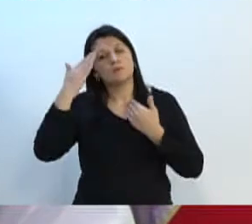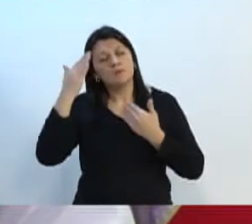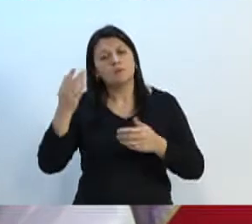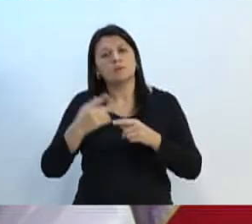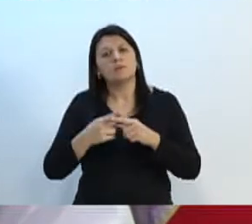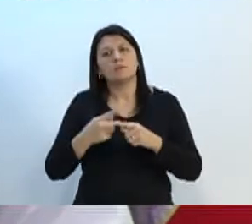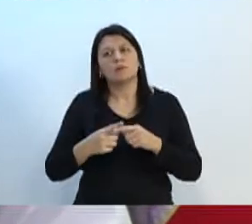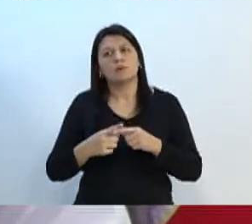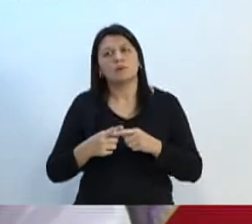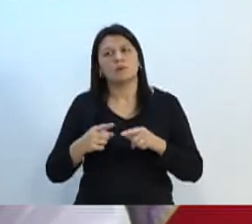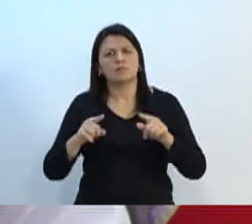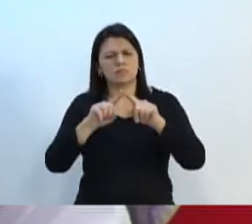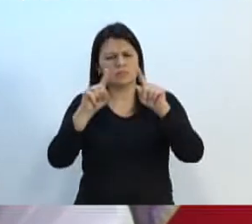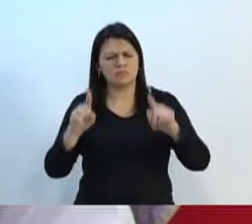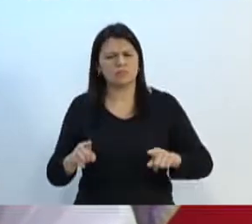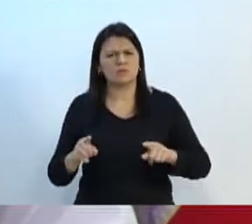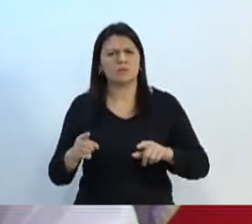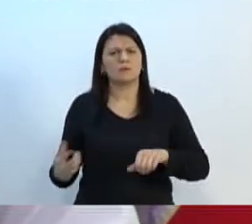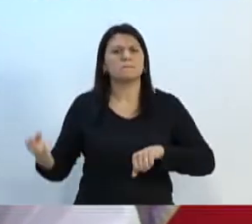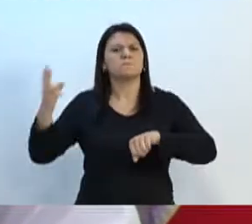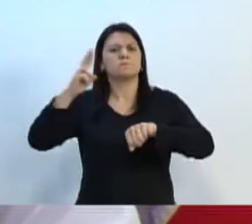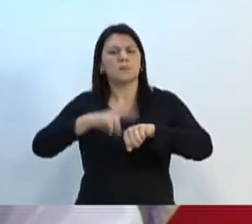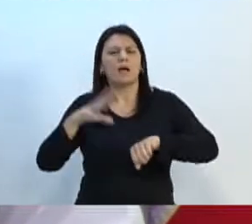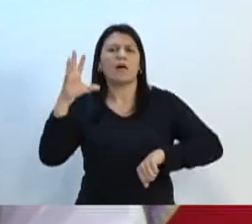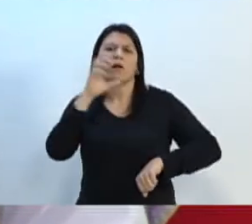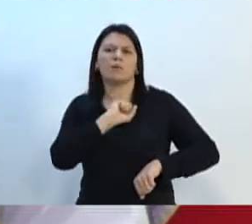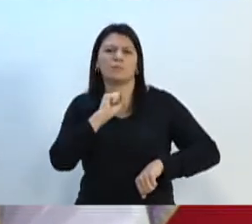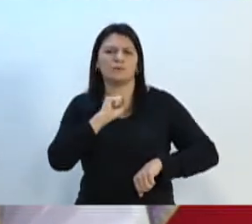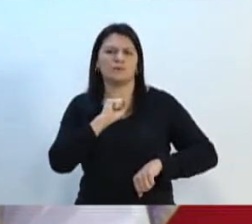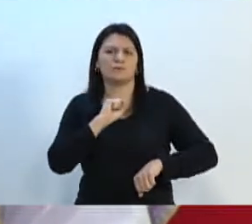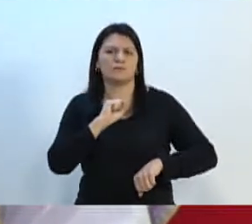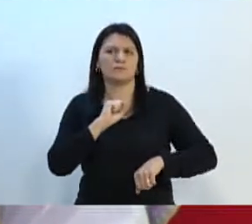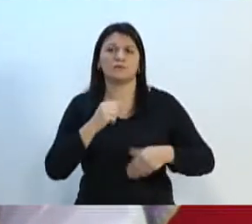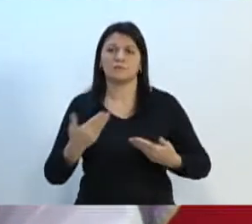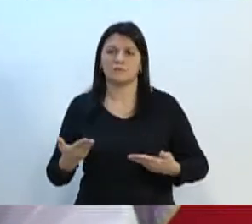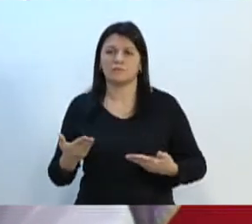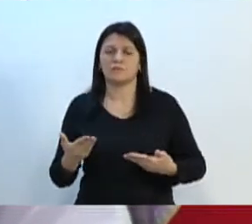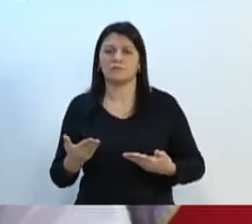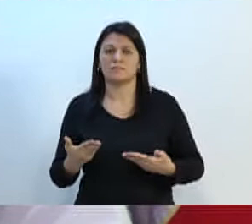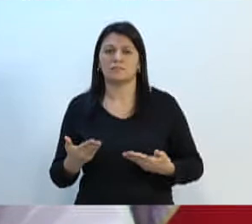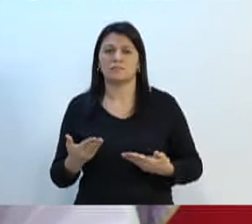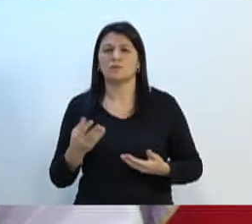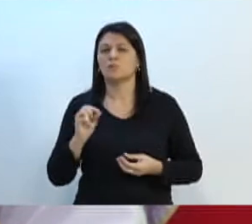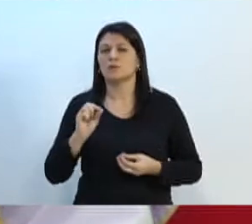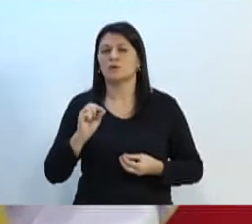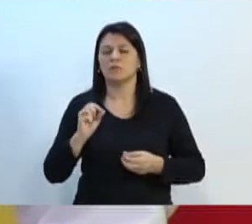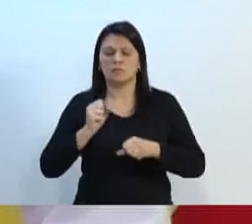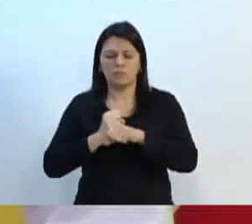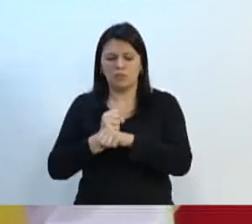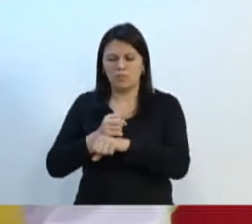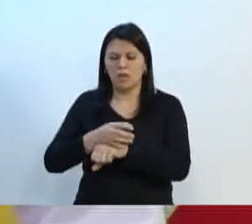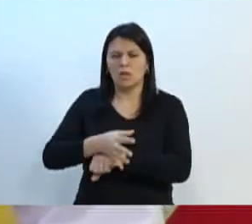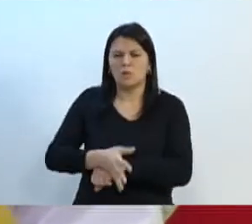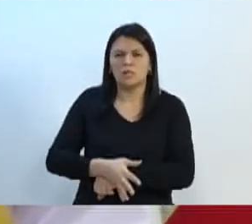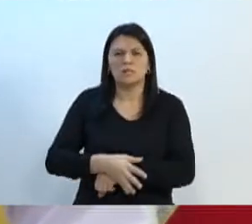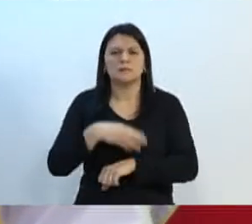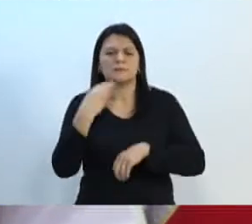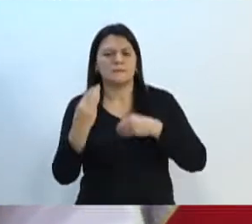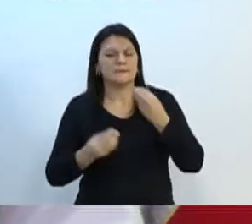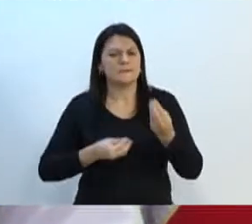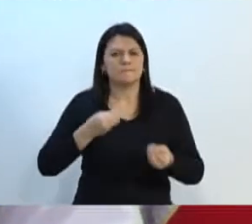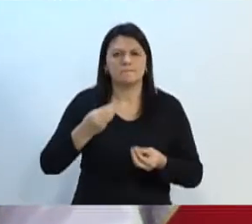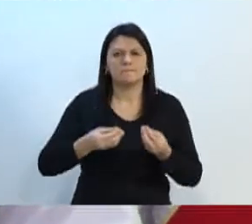se recuperam rapidamente, fazem das tripos o coração, viram madrugada para tentar repor